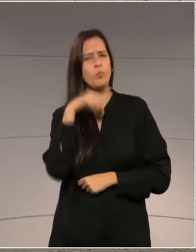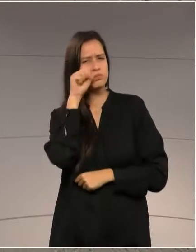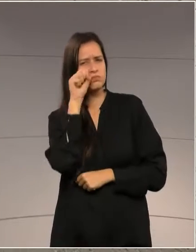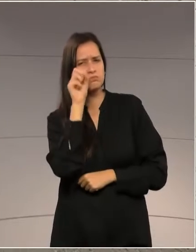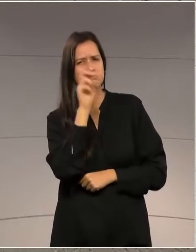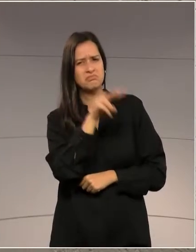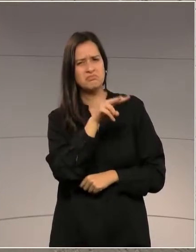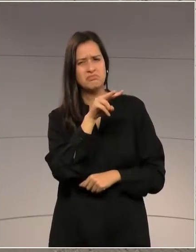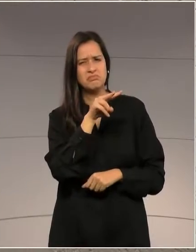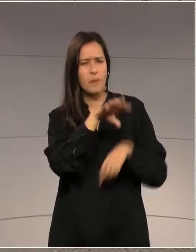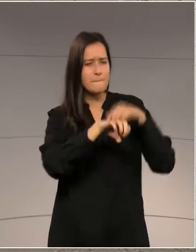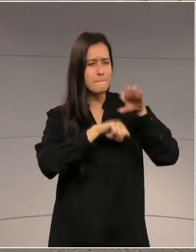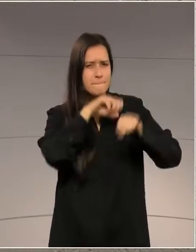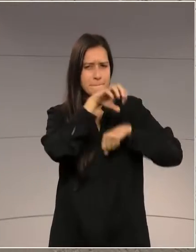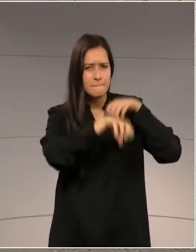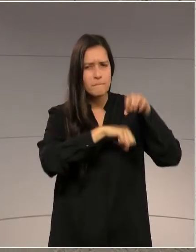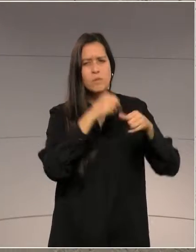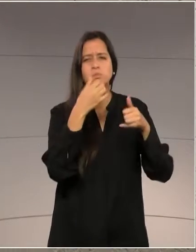argumentações